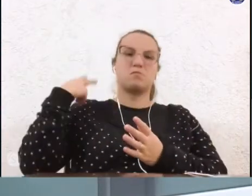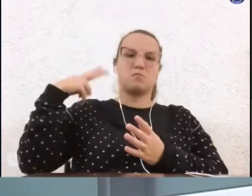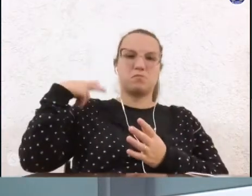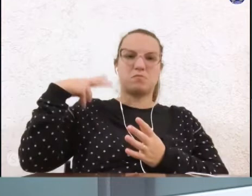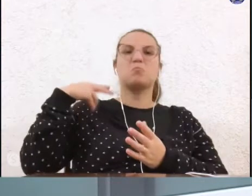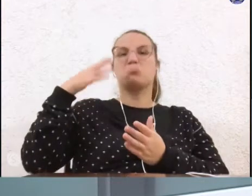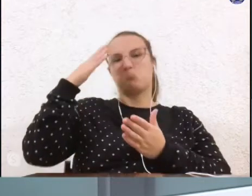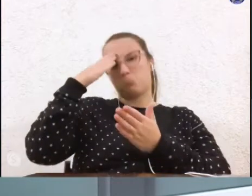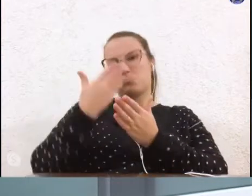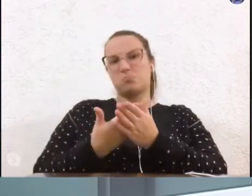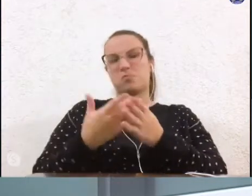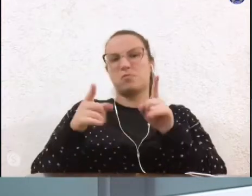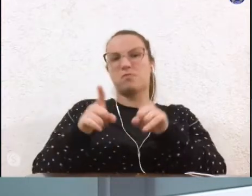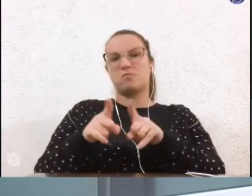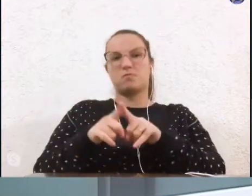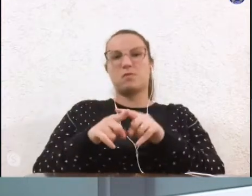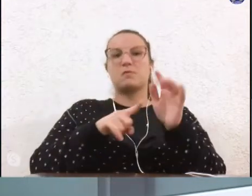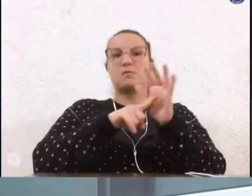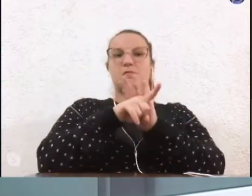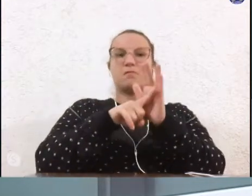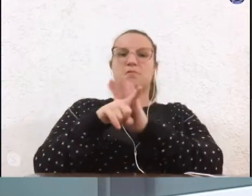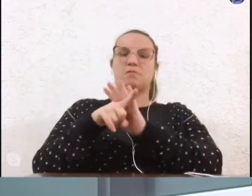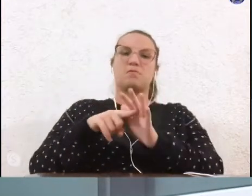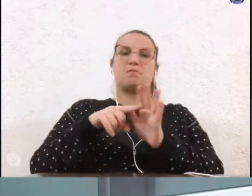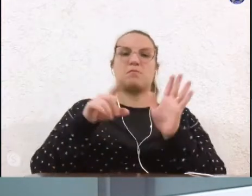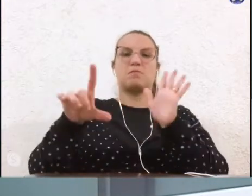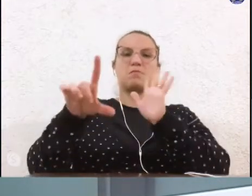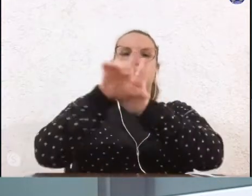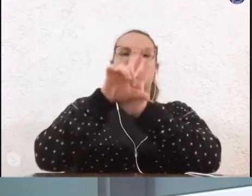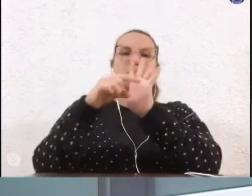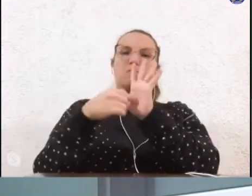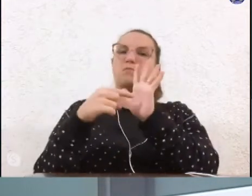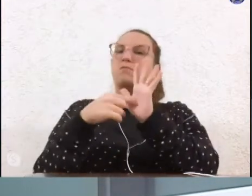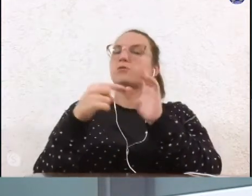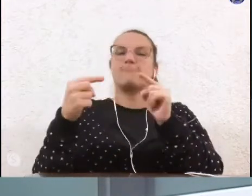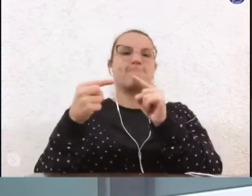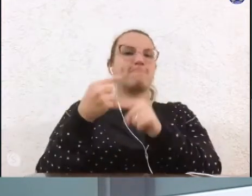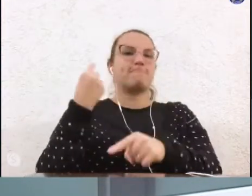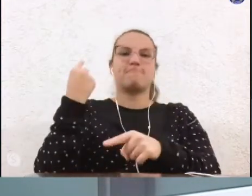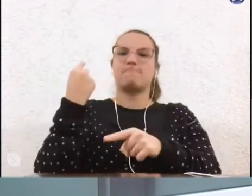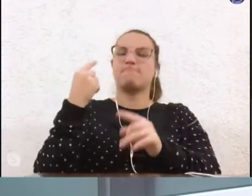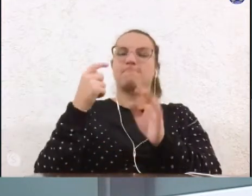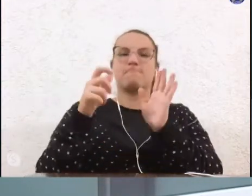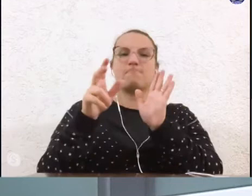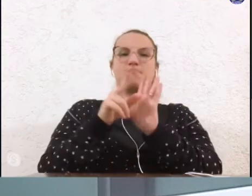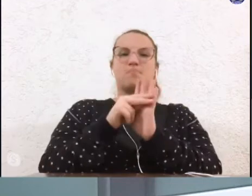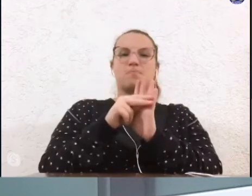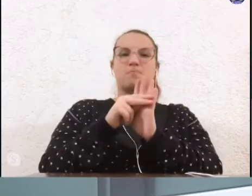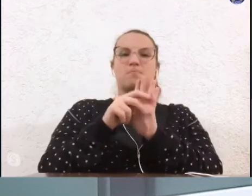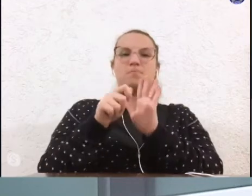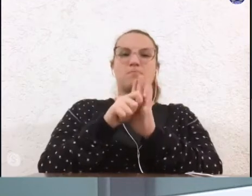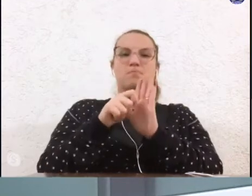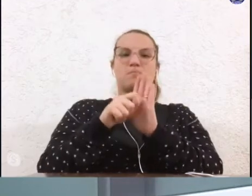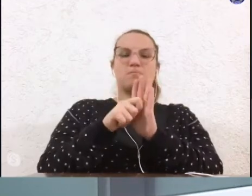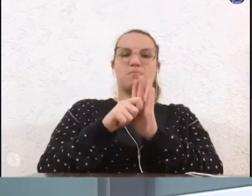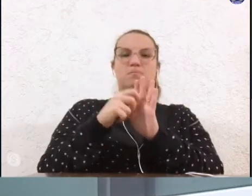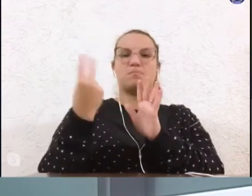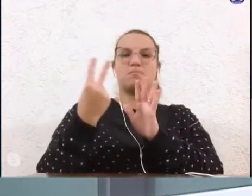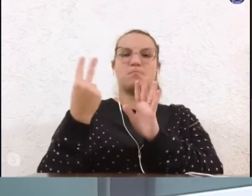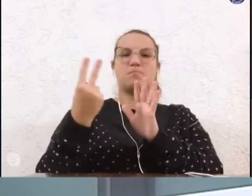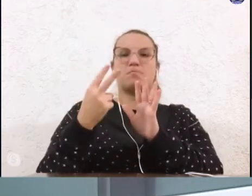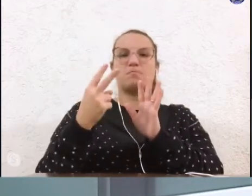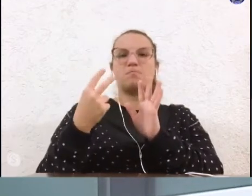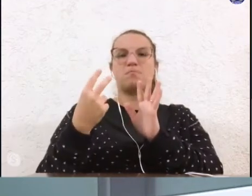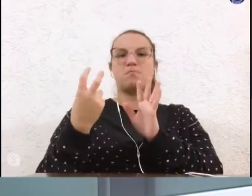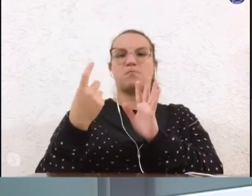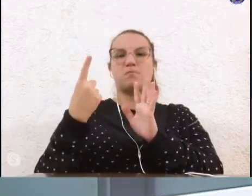mas analisando a lei do conselho do meio ambiente não é o que diz o artigo 2º e o inciso 5º e 6º